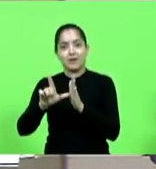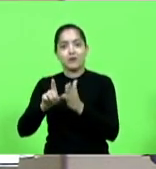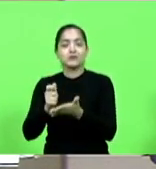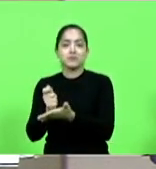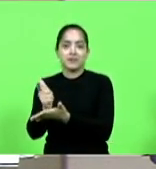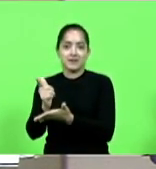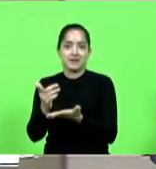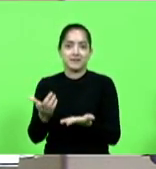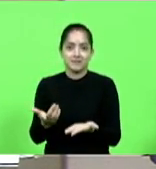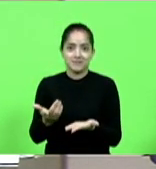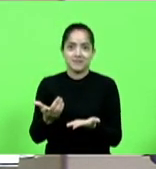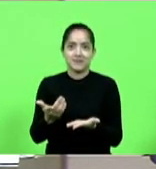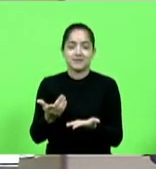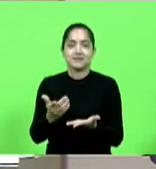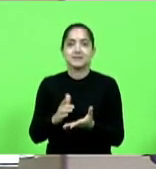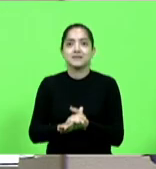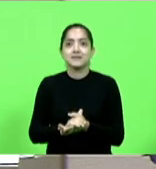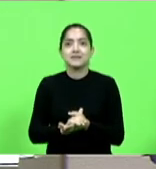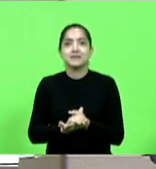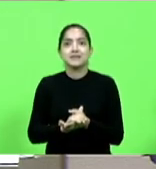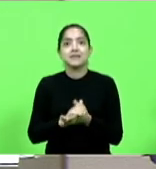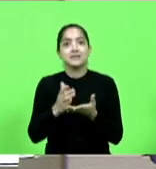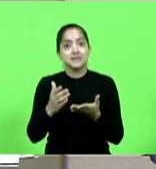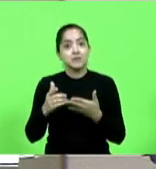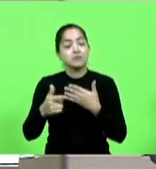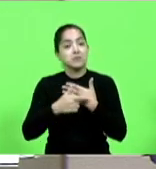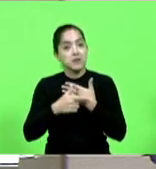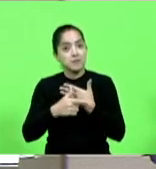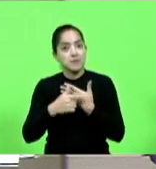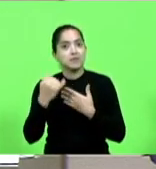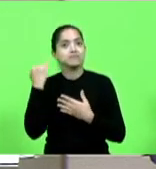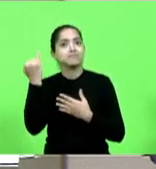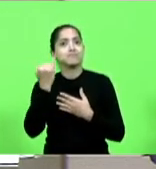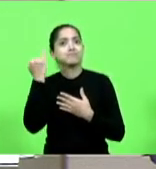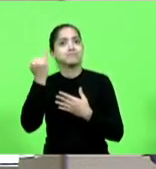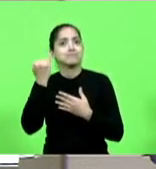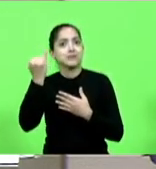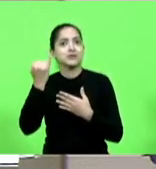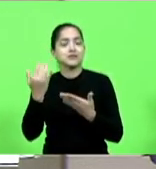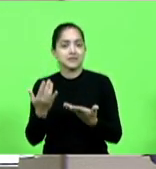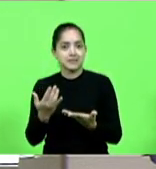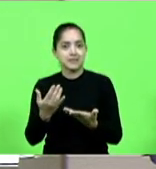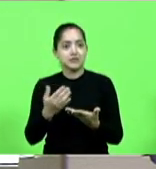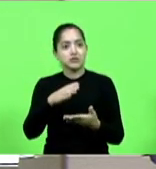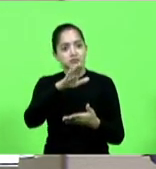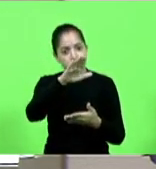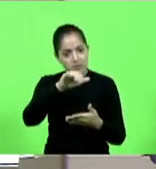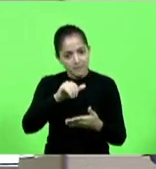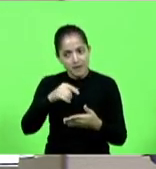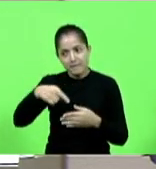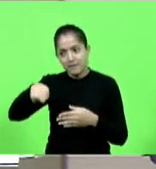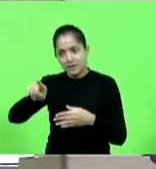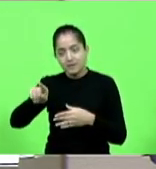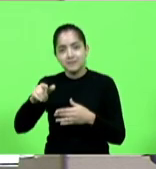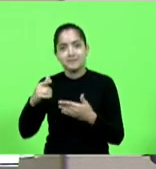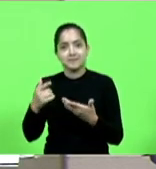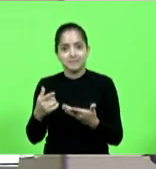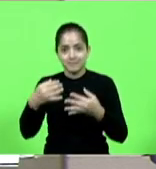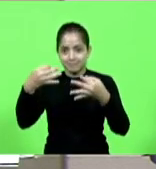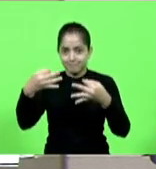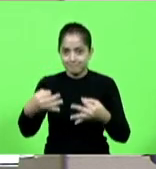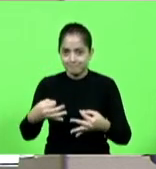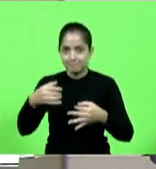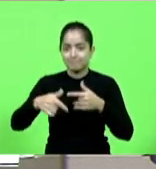dele com o Berlanda então ela ela exercia um papel assim de convencimento que a pessoa tinha que trabalhar e ser correta